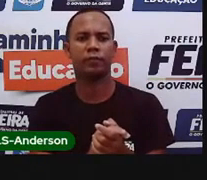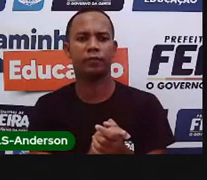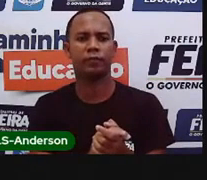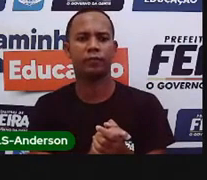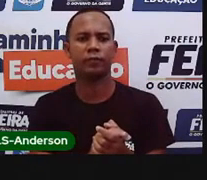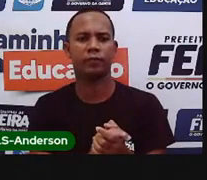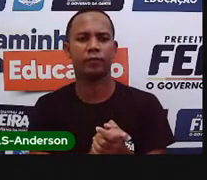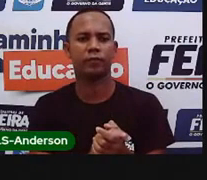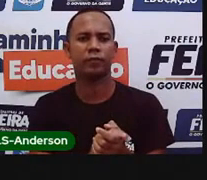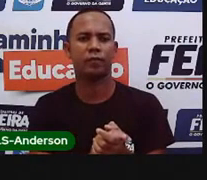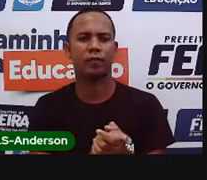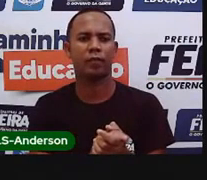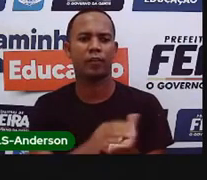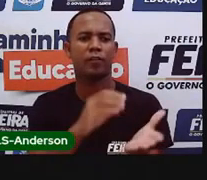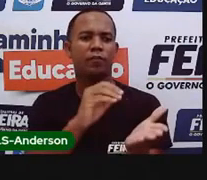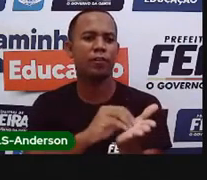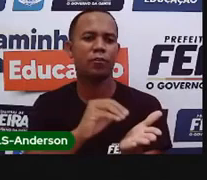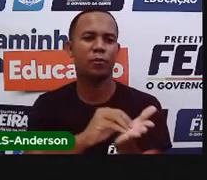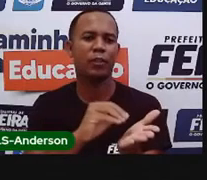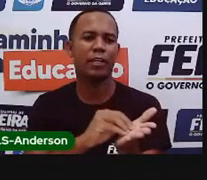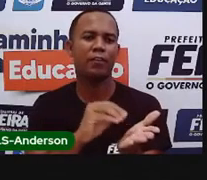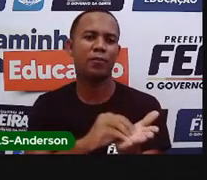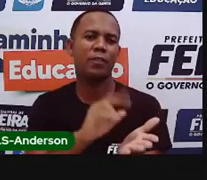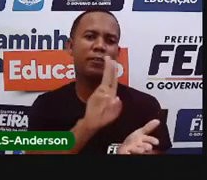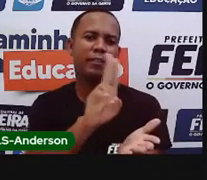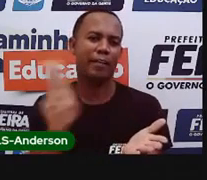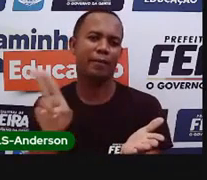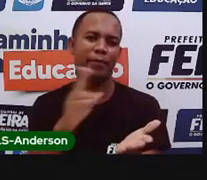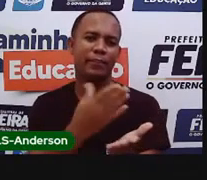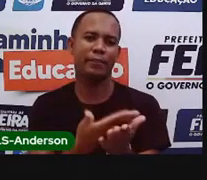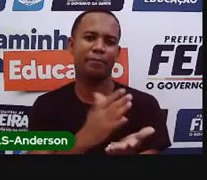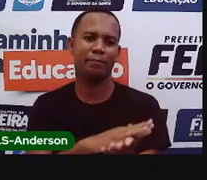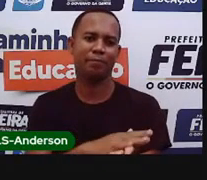Conseguem responder? sei que vocês conseguem porque vocês são nota 10.